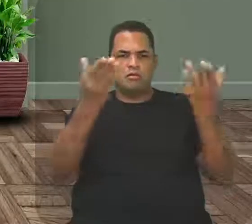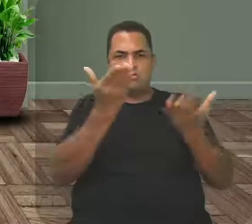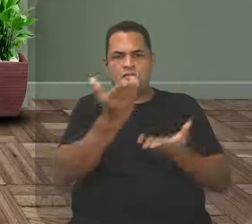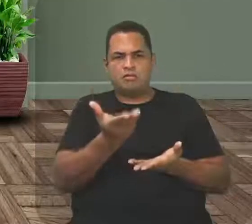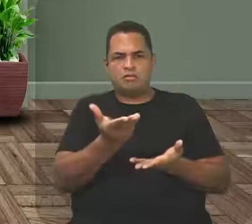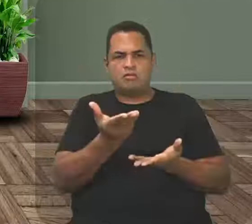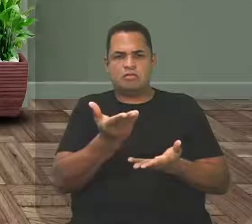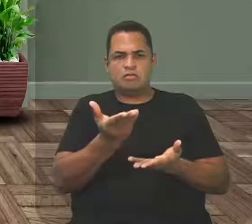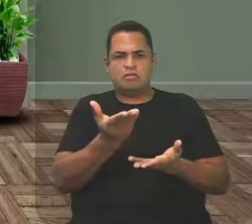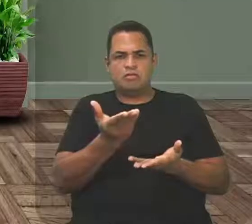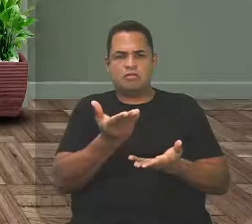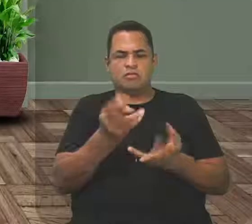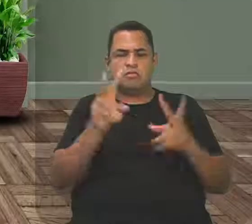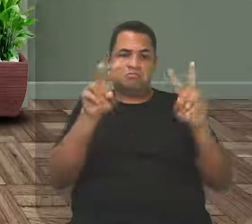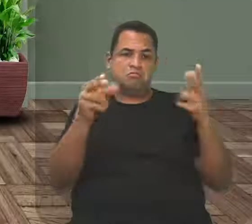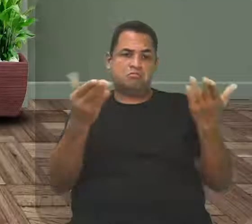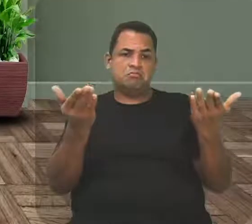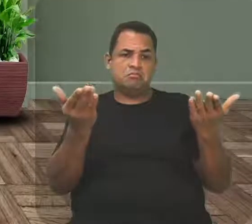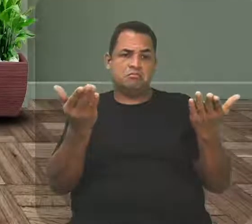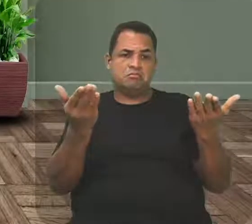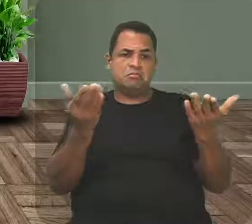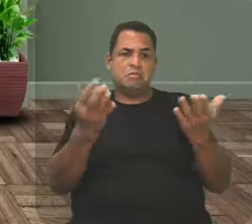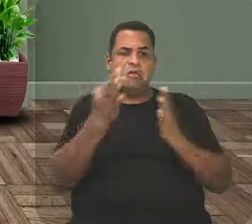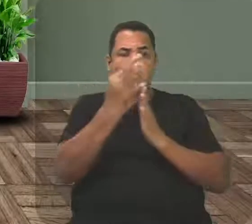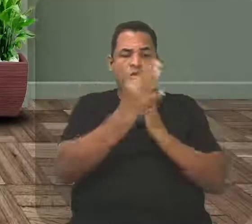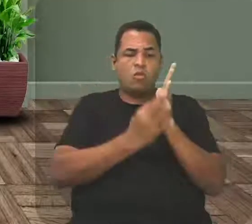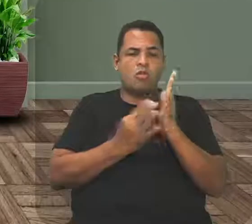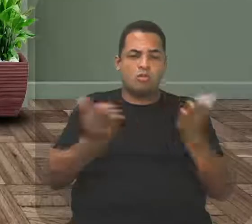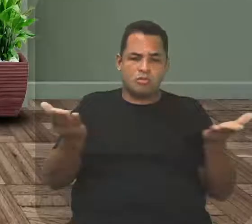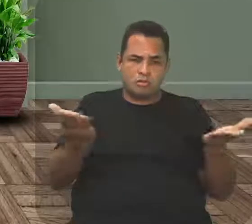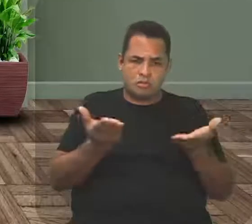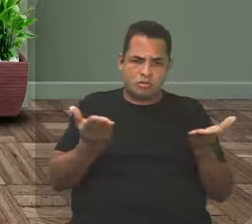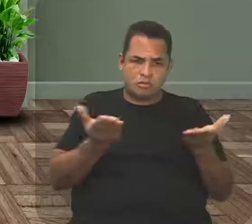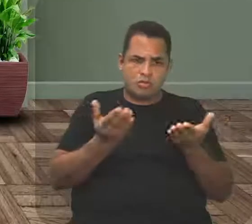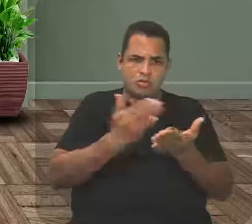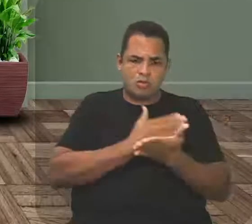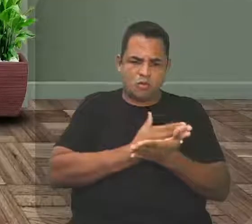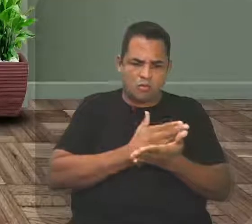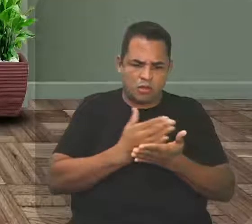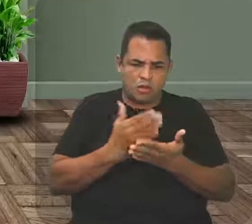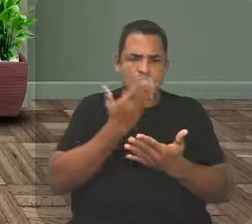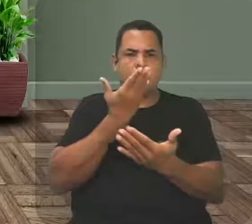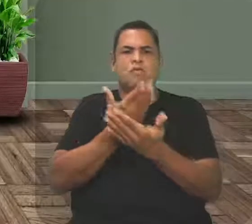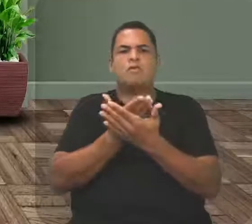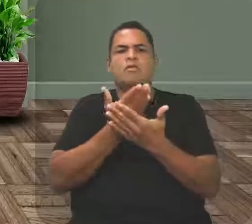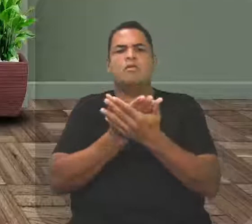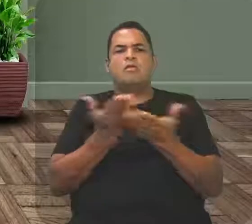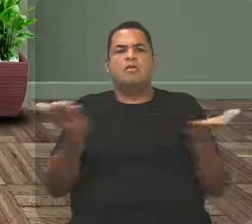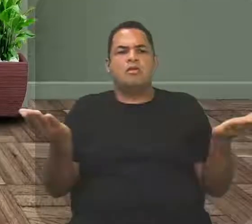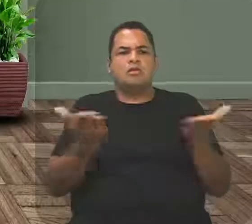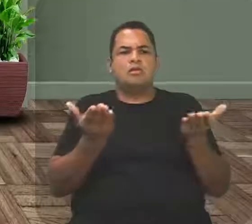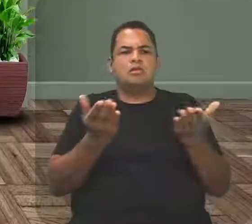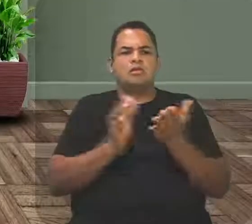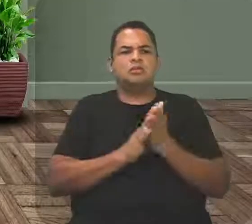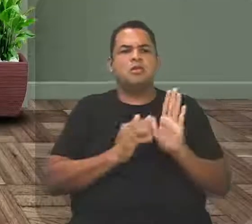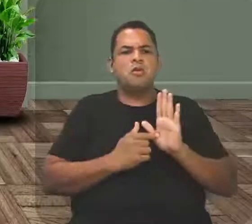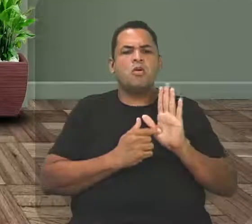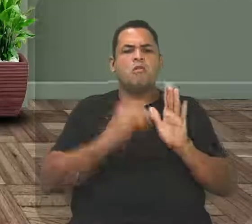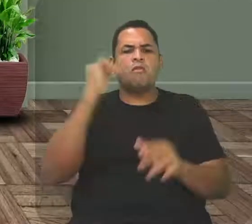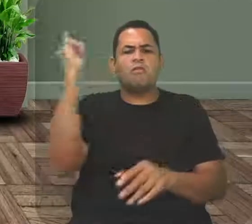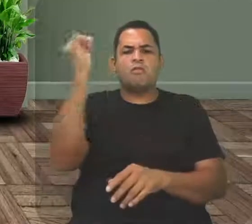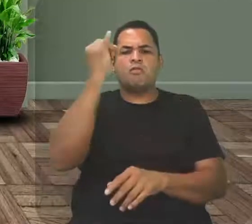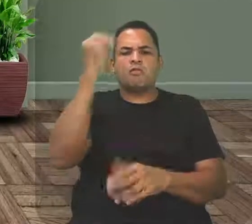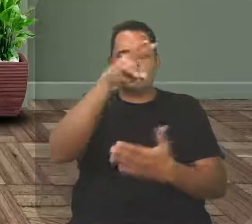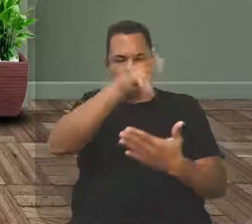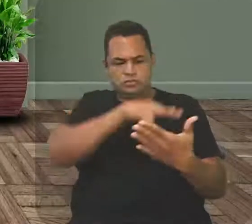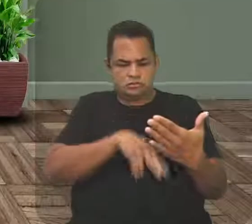nosso tema, do nosso texto atual, iniciando a nossa aula, trazendo a importância da